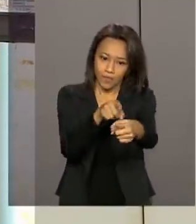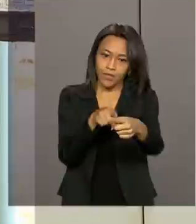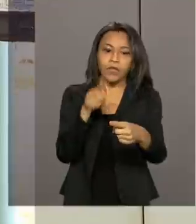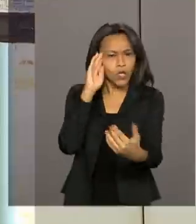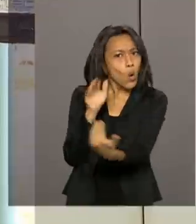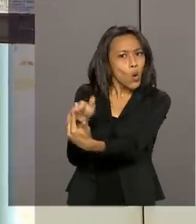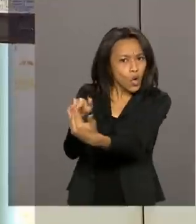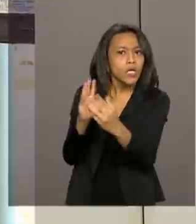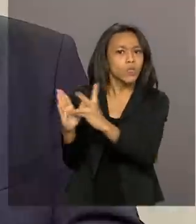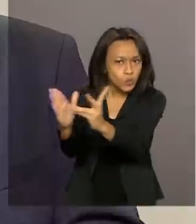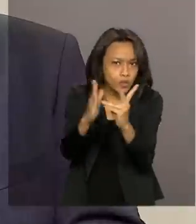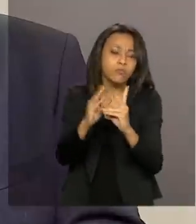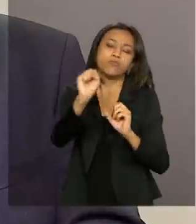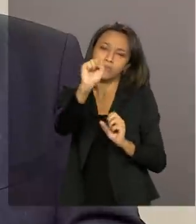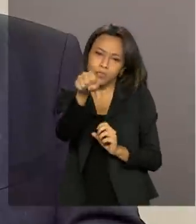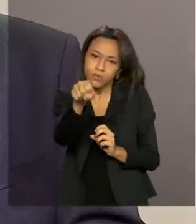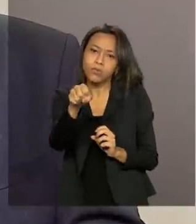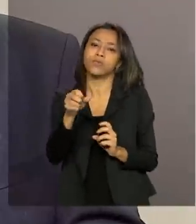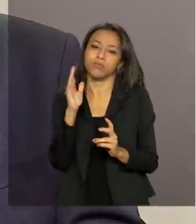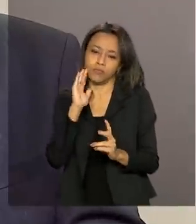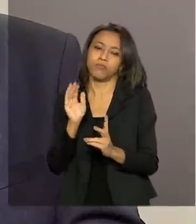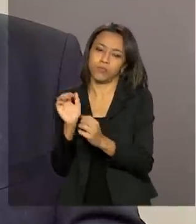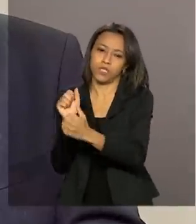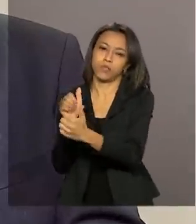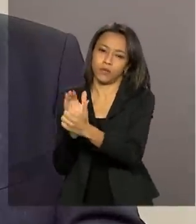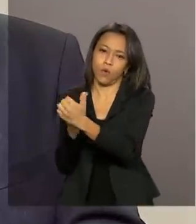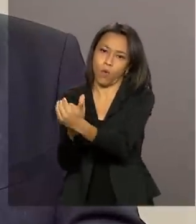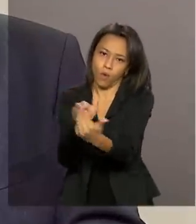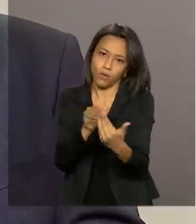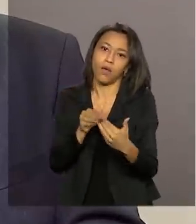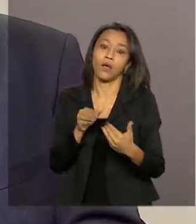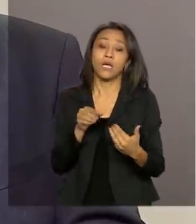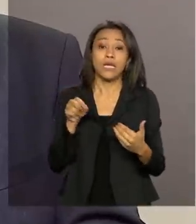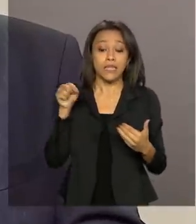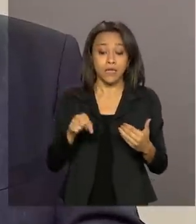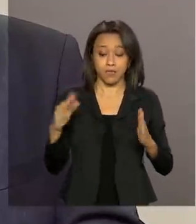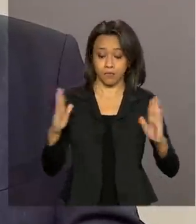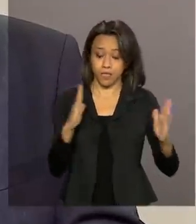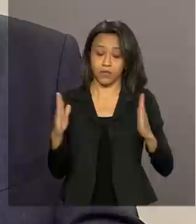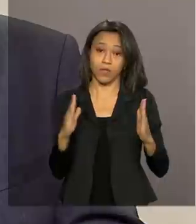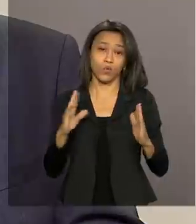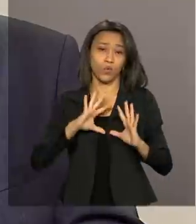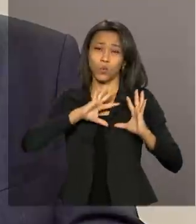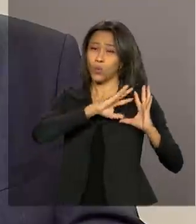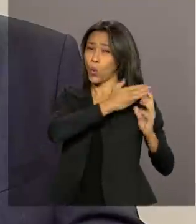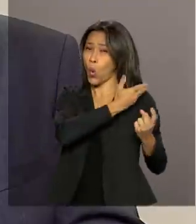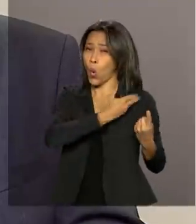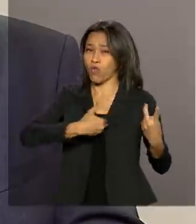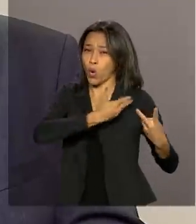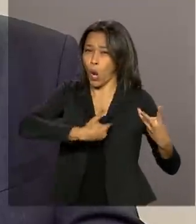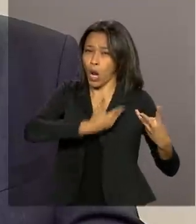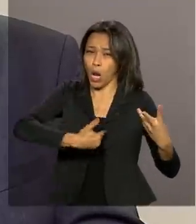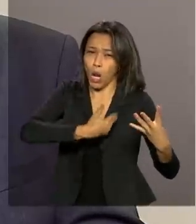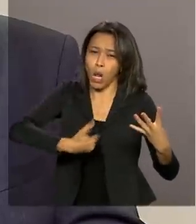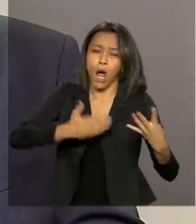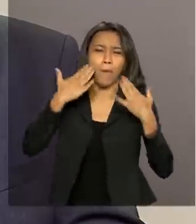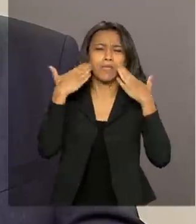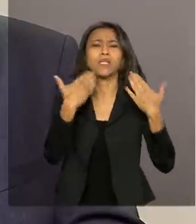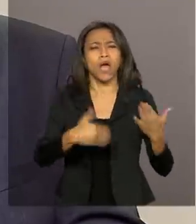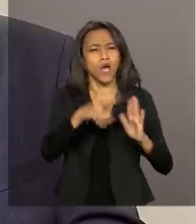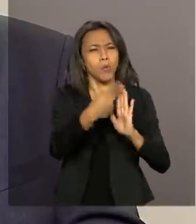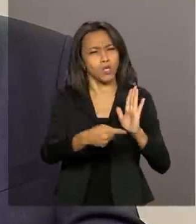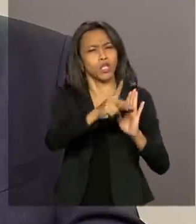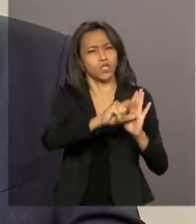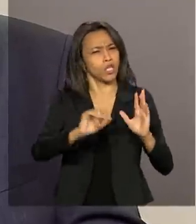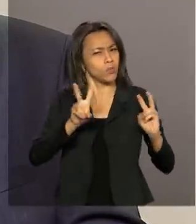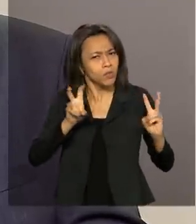Das comunidades indígenas. Justamente. E praticamente, nesse período aí, todos os governos apresentaram algum projeto de lei sobre